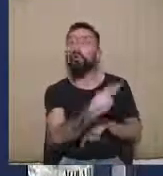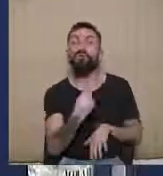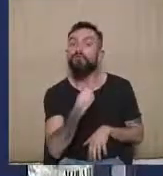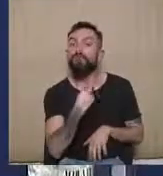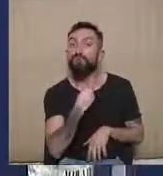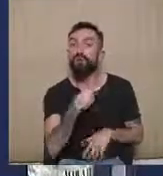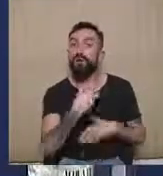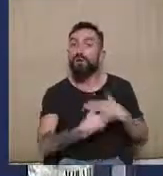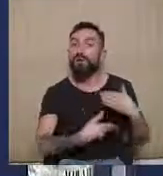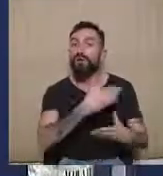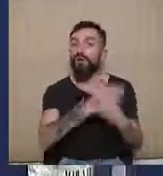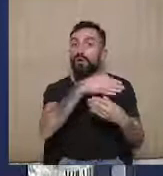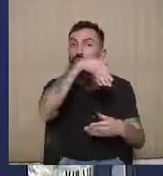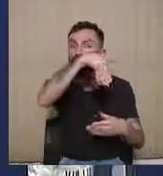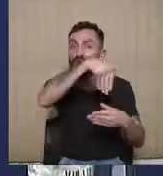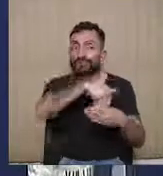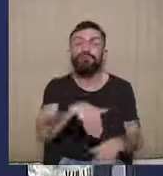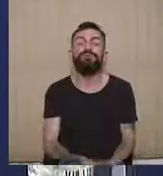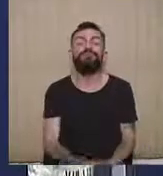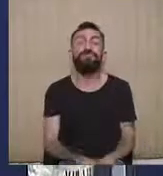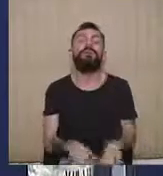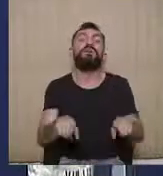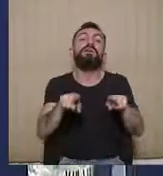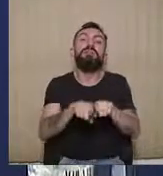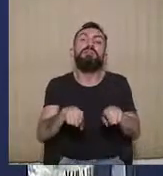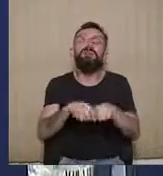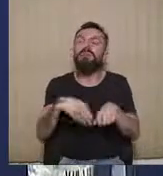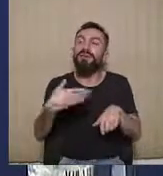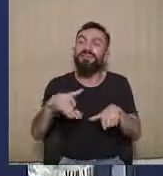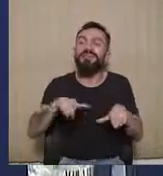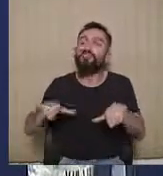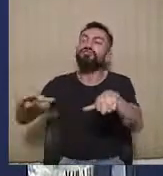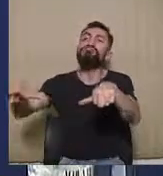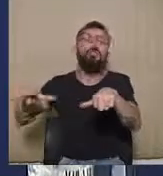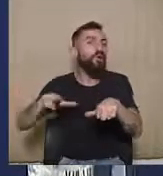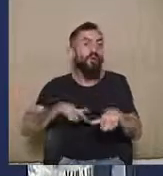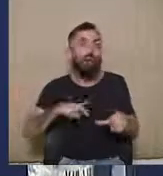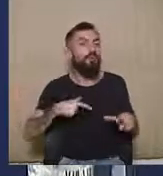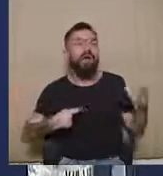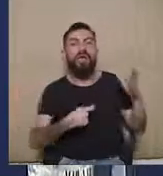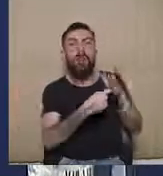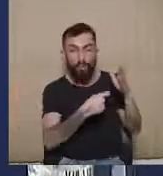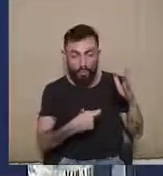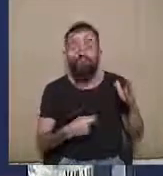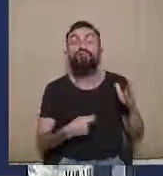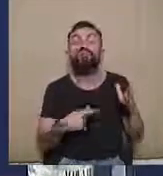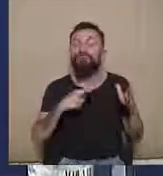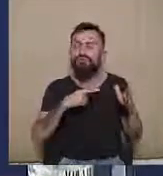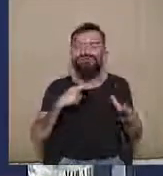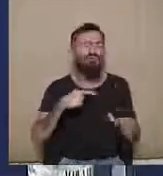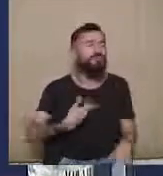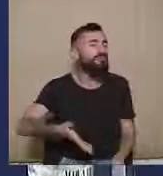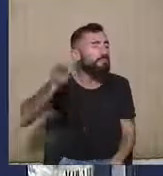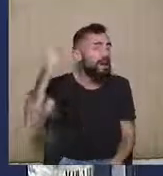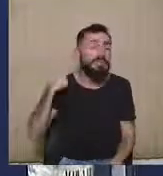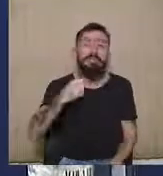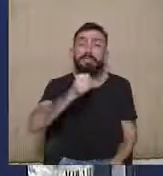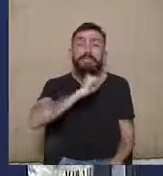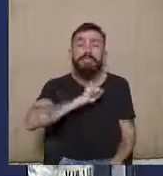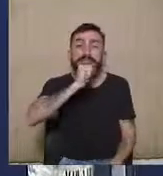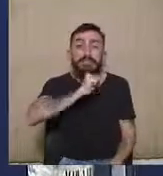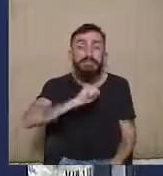Rapidamente, sobre recurso quanto à expedição de diploma, esse é um dos mecanismos, um dos meios mais antigos que existiam